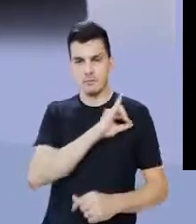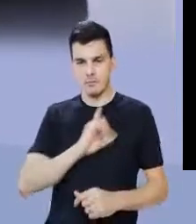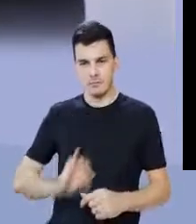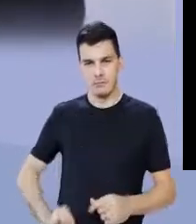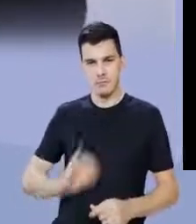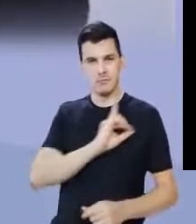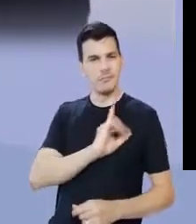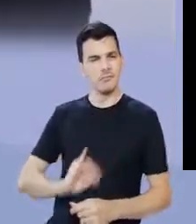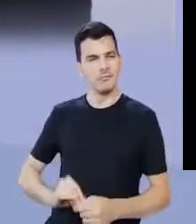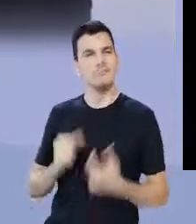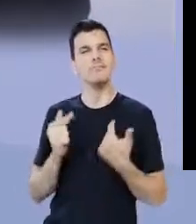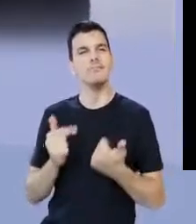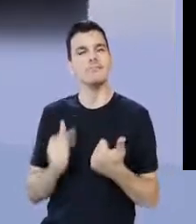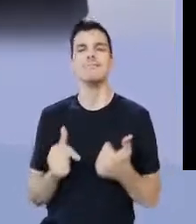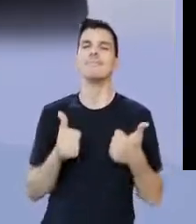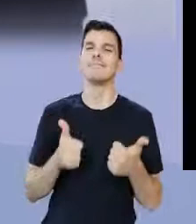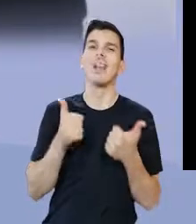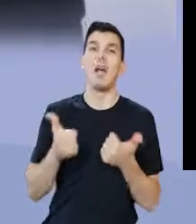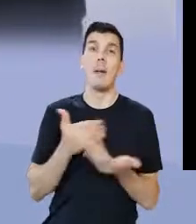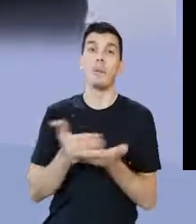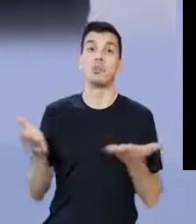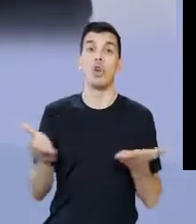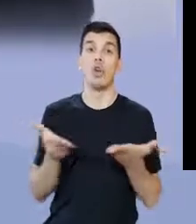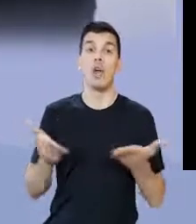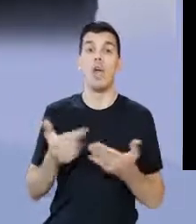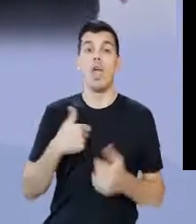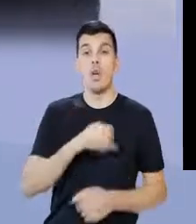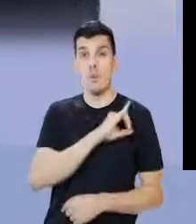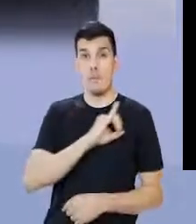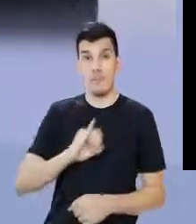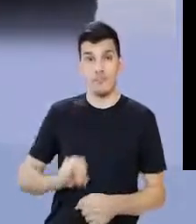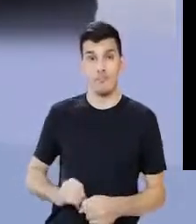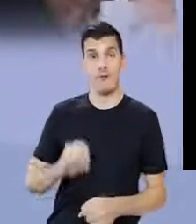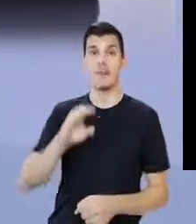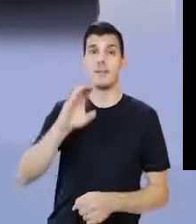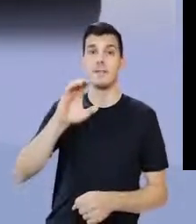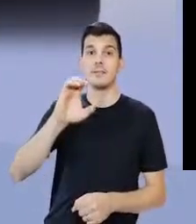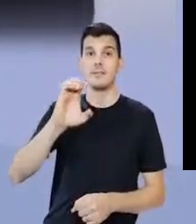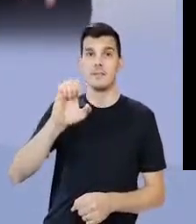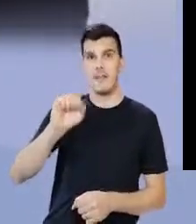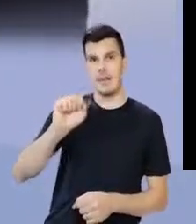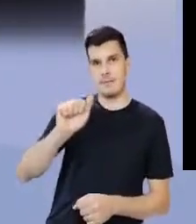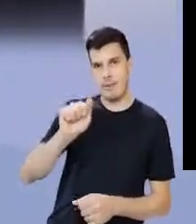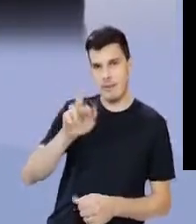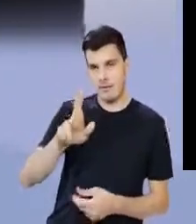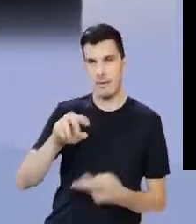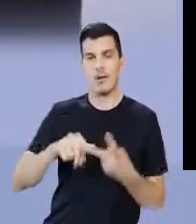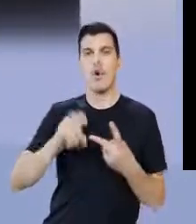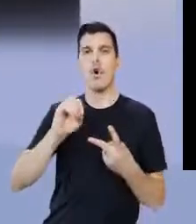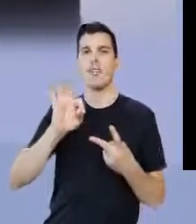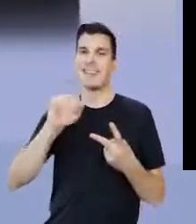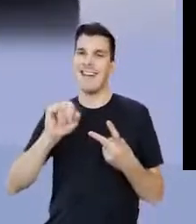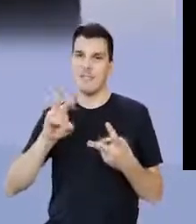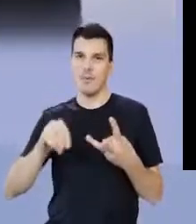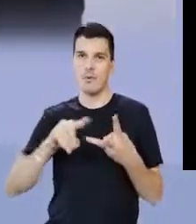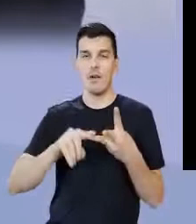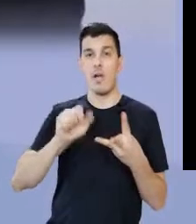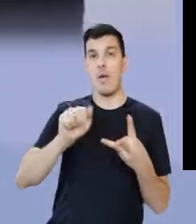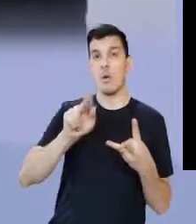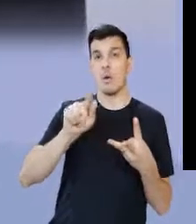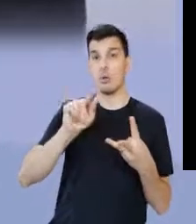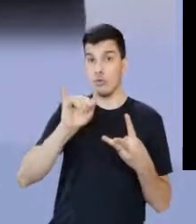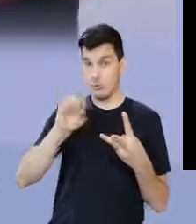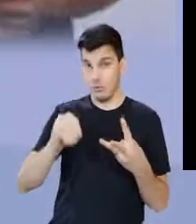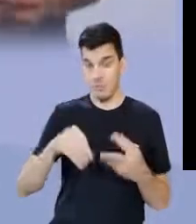títulos, ele reúne tudo e fala, tudo bem, a partir de agora eu serei o Imperador César, Otávio Augusto,